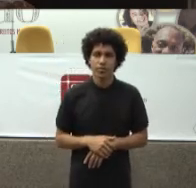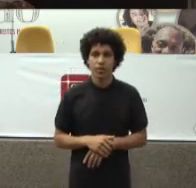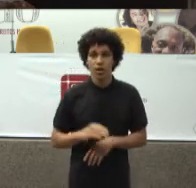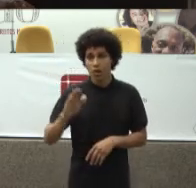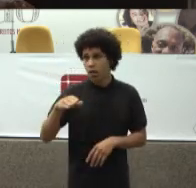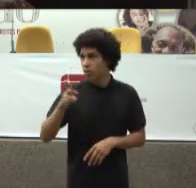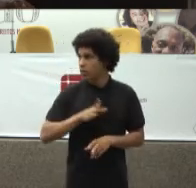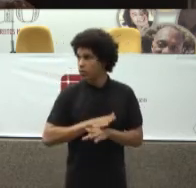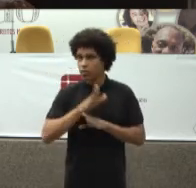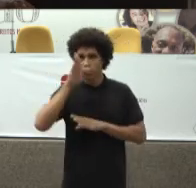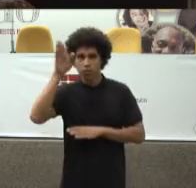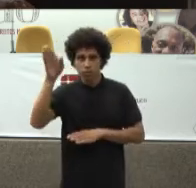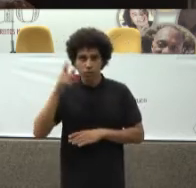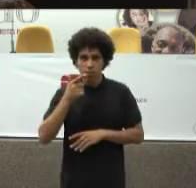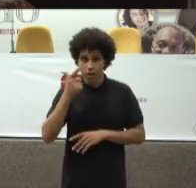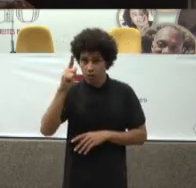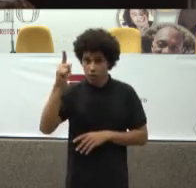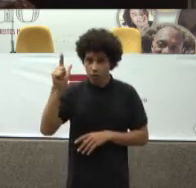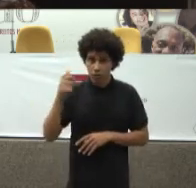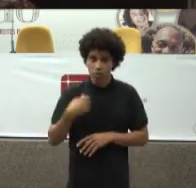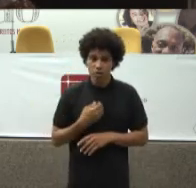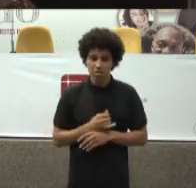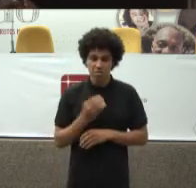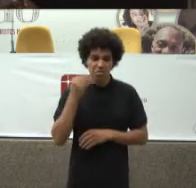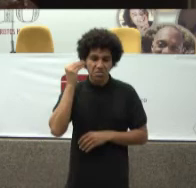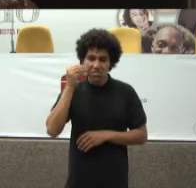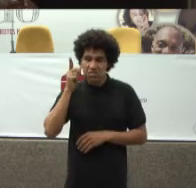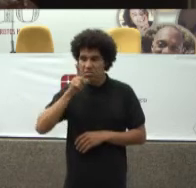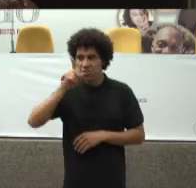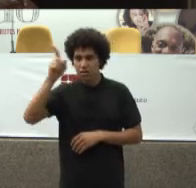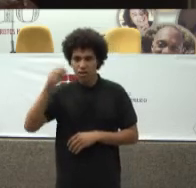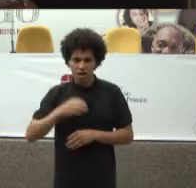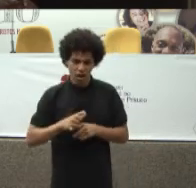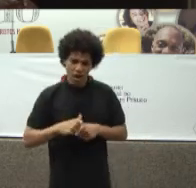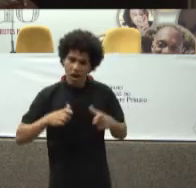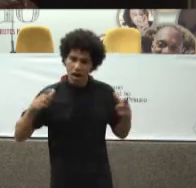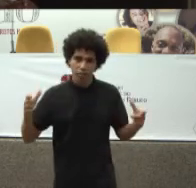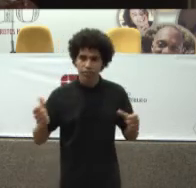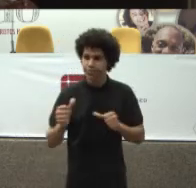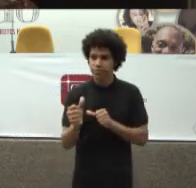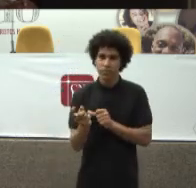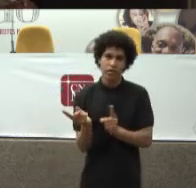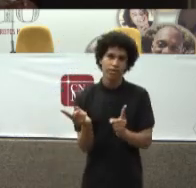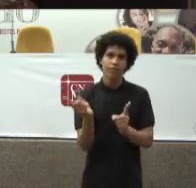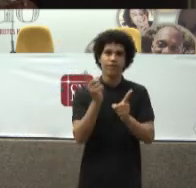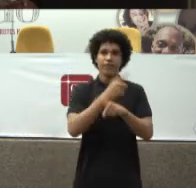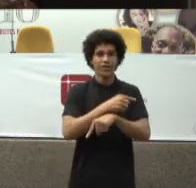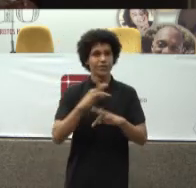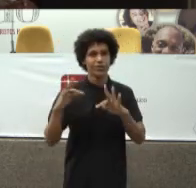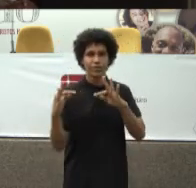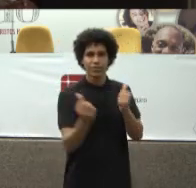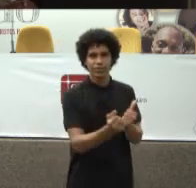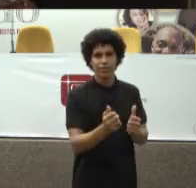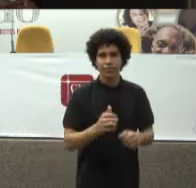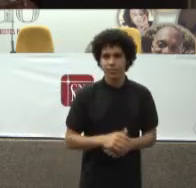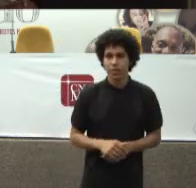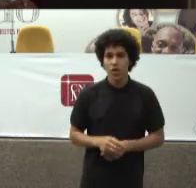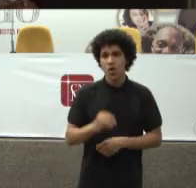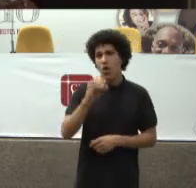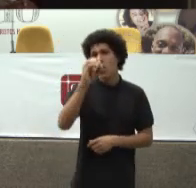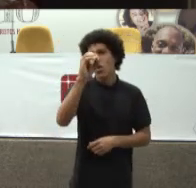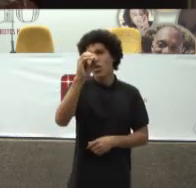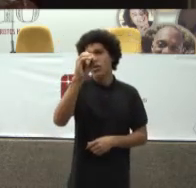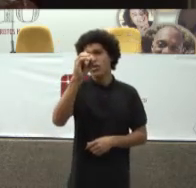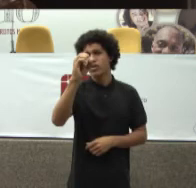a área Especializada Da alta Complexidade Inverte-se Inteiramente Não é 85